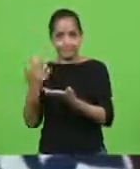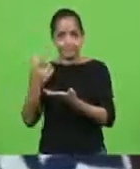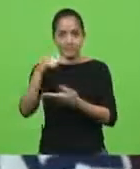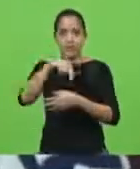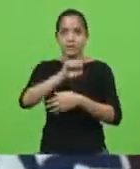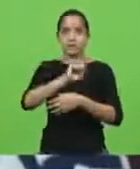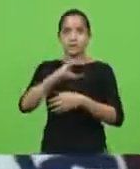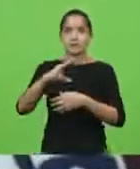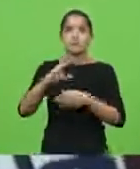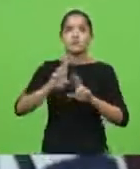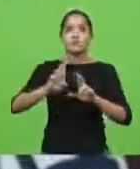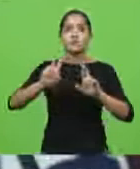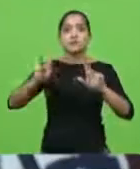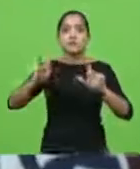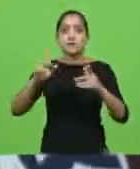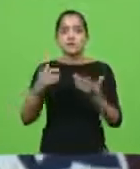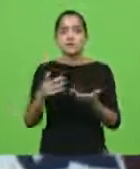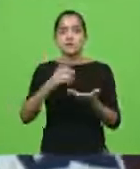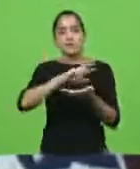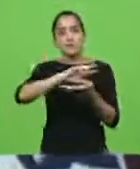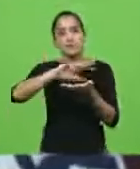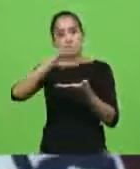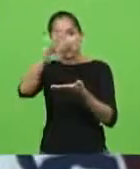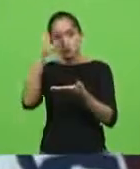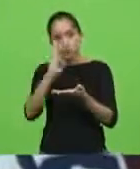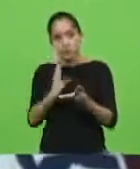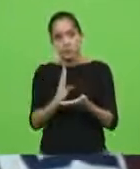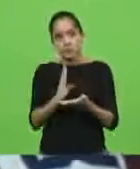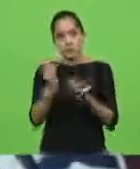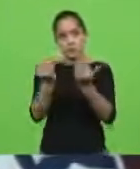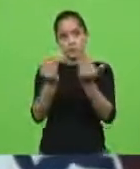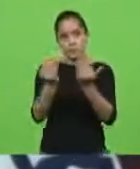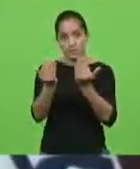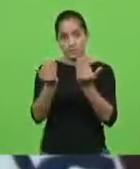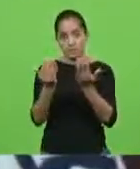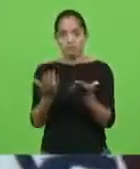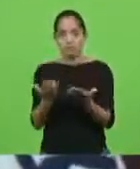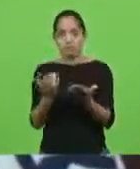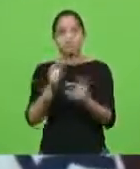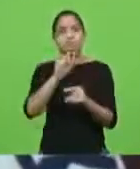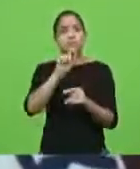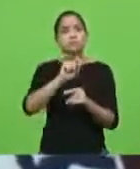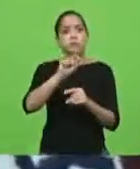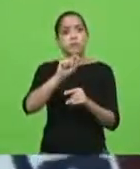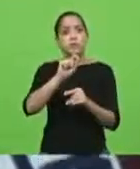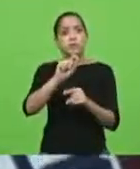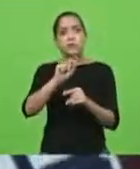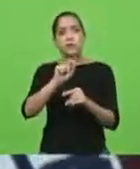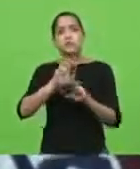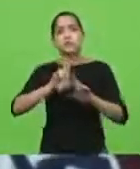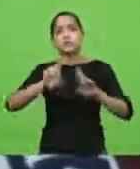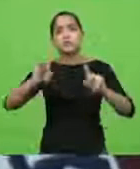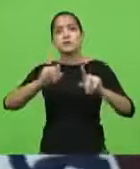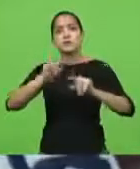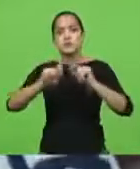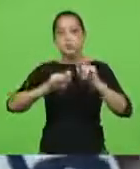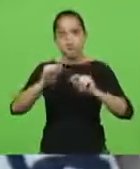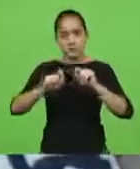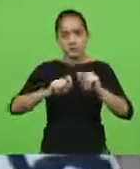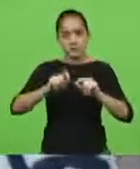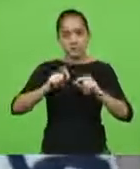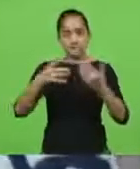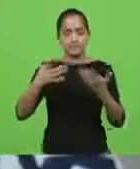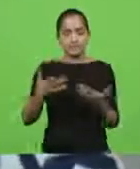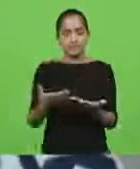diferenciado em todo o Brasil. E eu pergunto, o que é que faz essa diferença? Colegas, faz essa